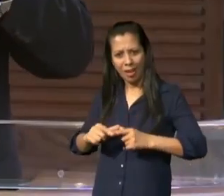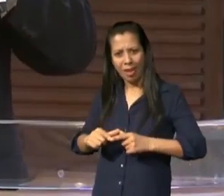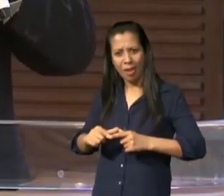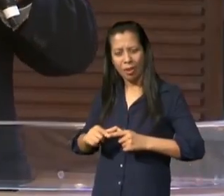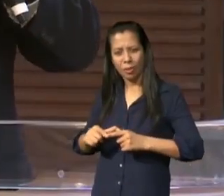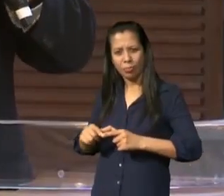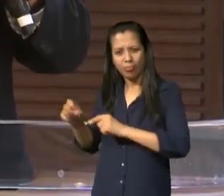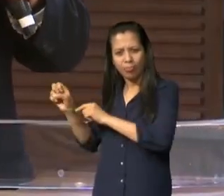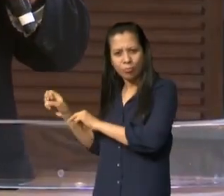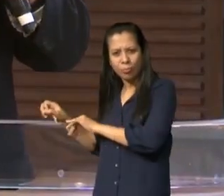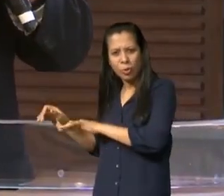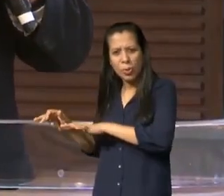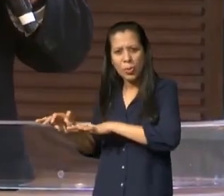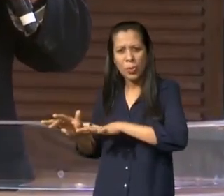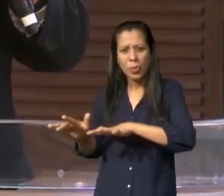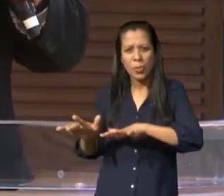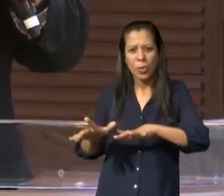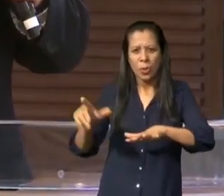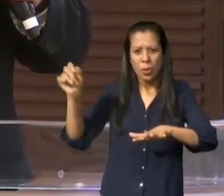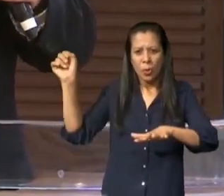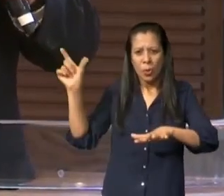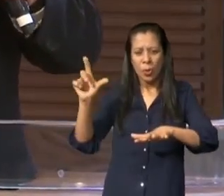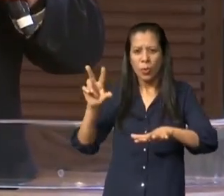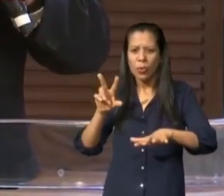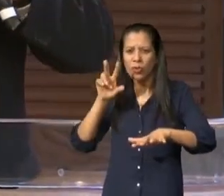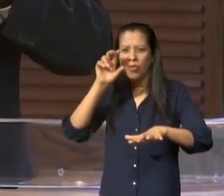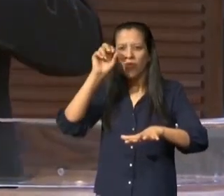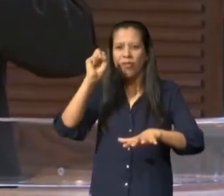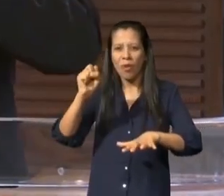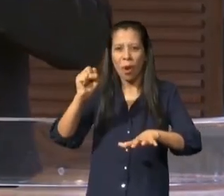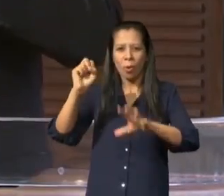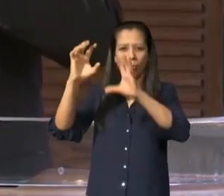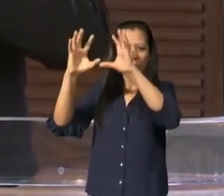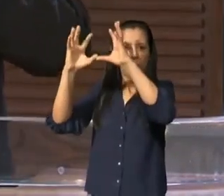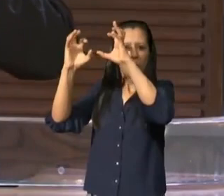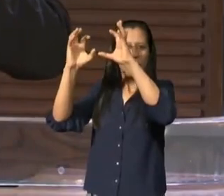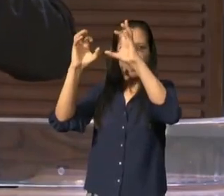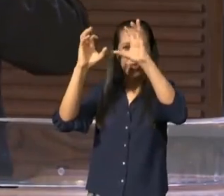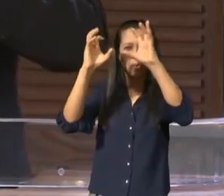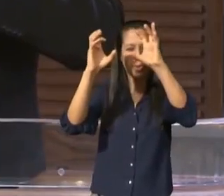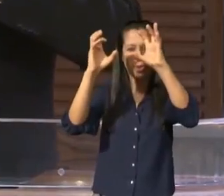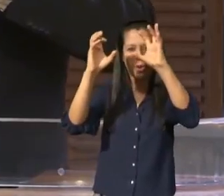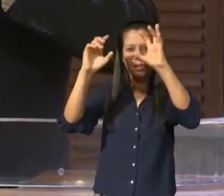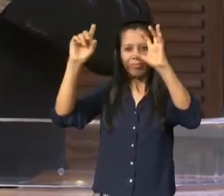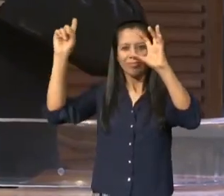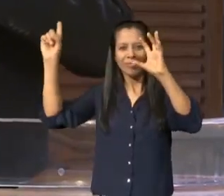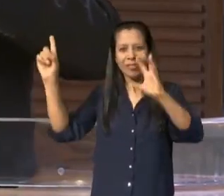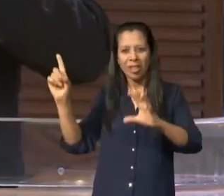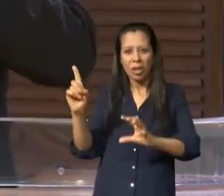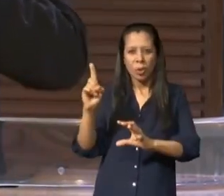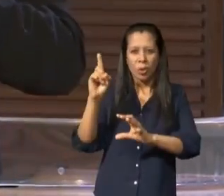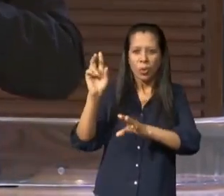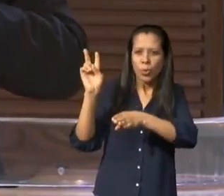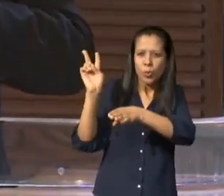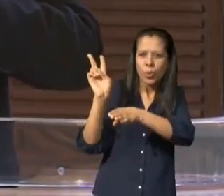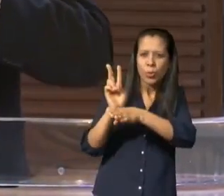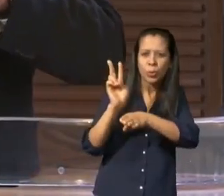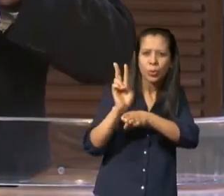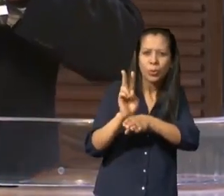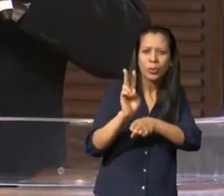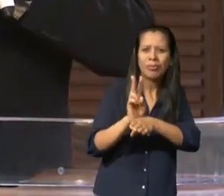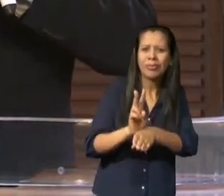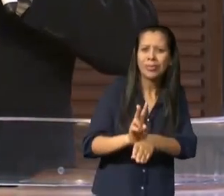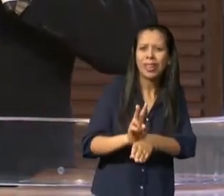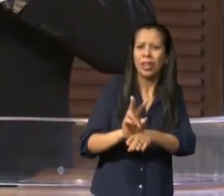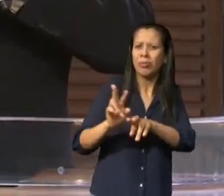aqui irmãos de Corinto e eu digo aqui irmãos do NASP irmãos do nosso Brasil irmãos da nossa igreja